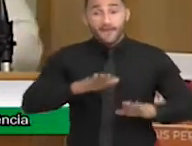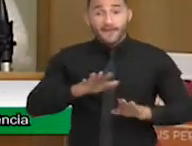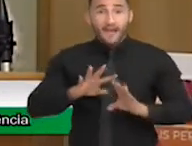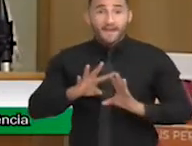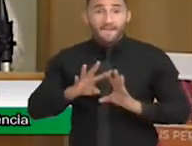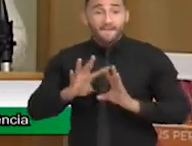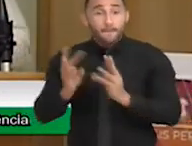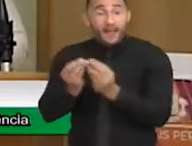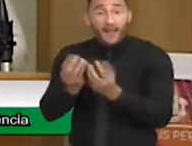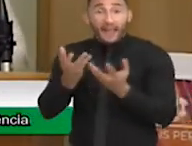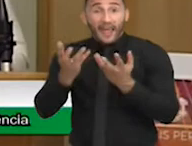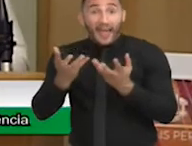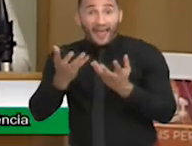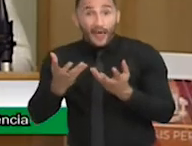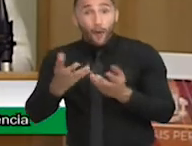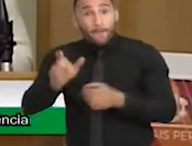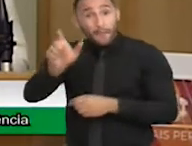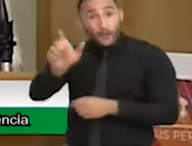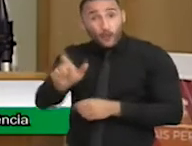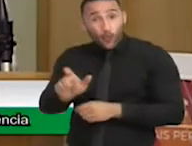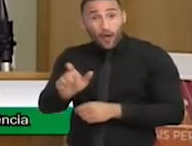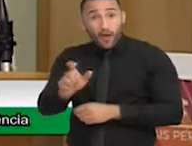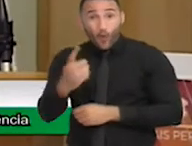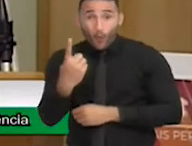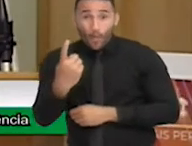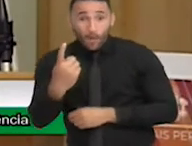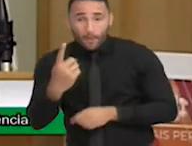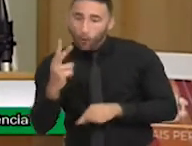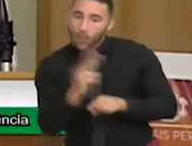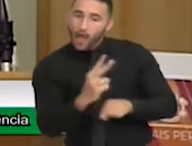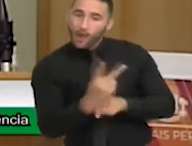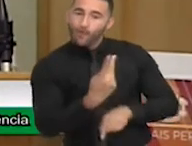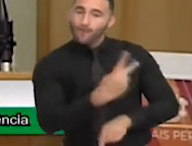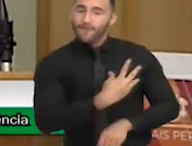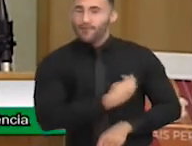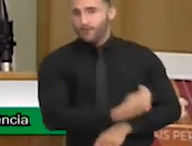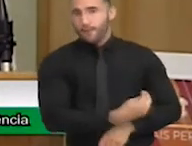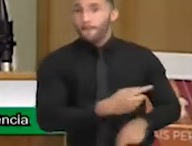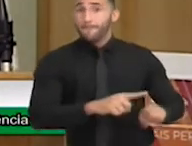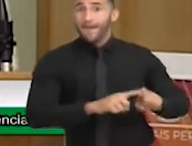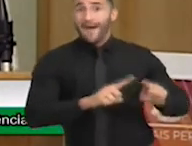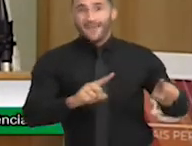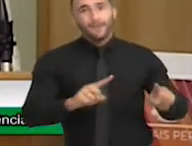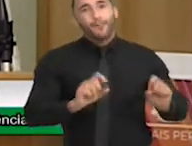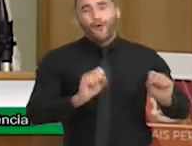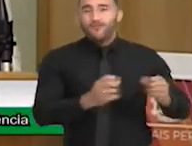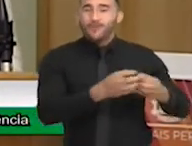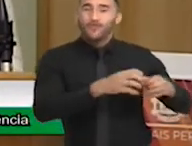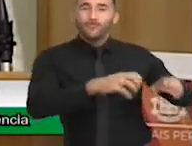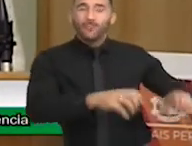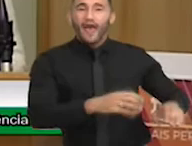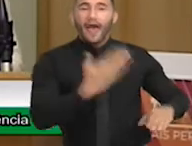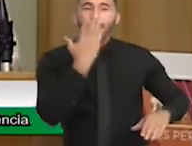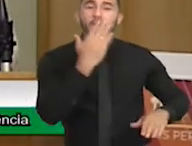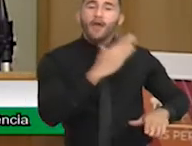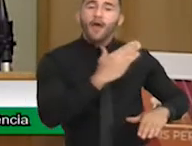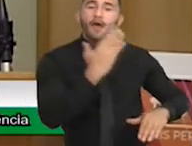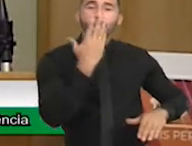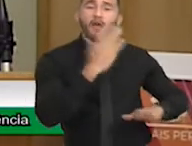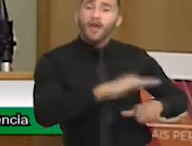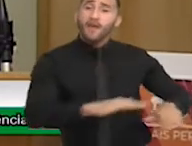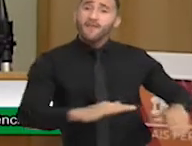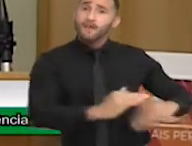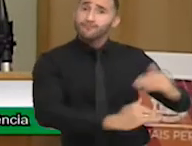Mas isso a gente acaba por comprometer a autonomia da criança. Então, se a criança tem